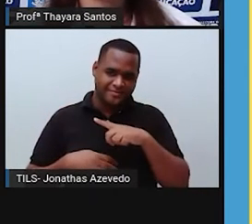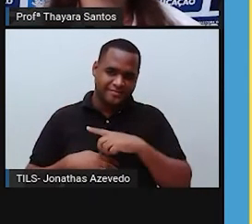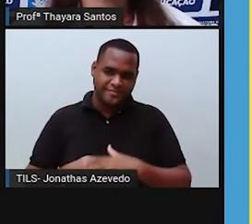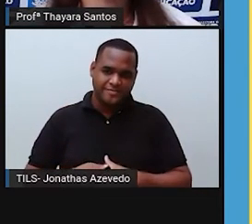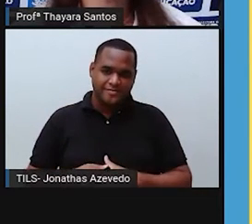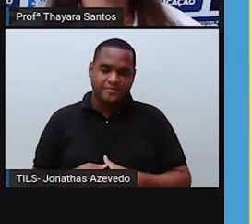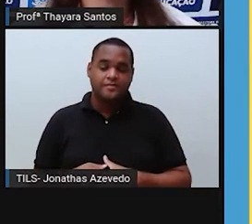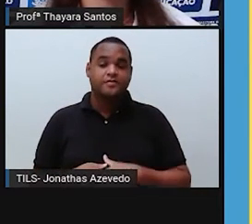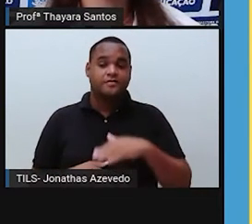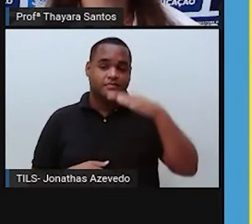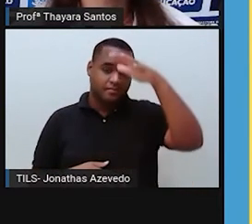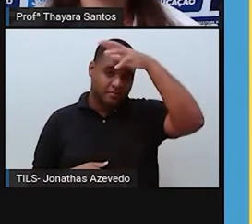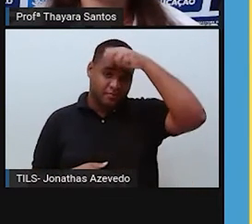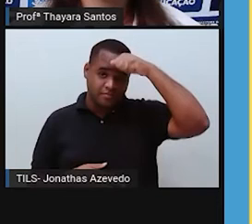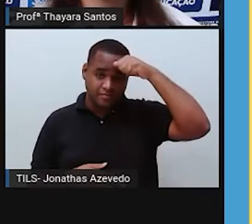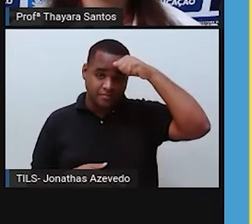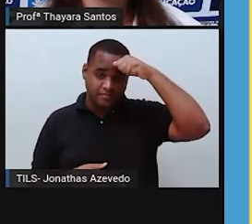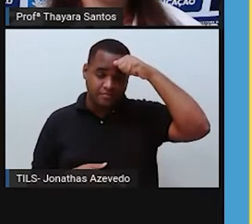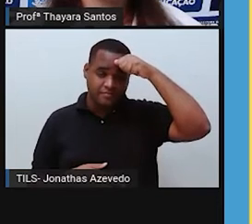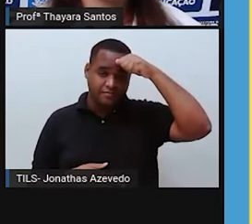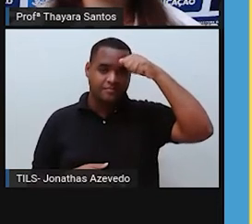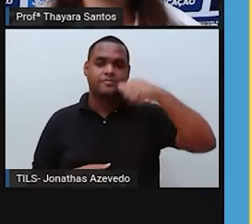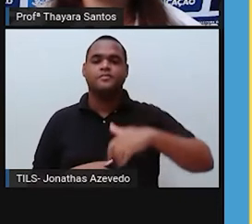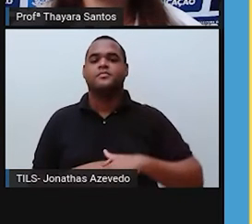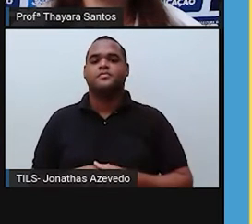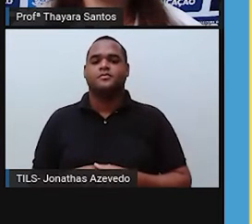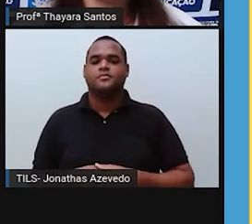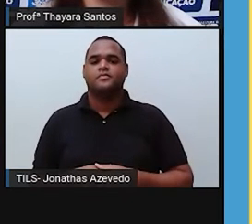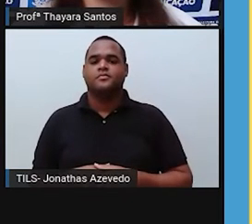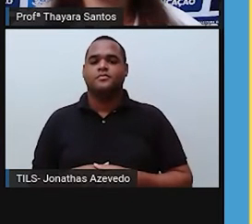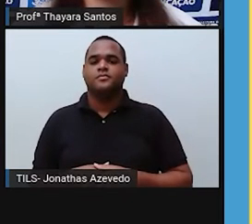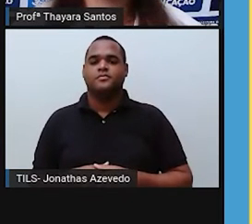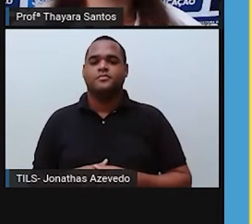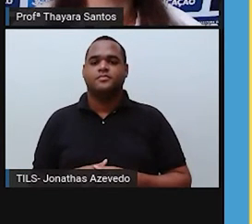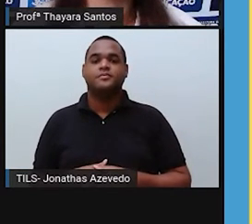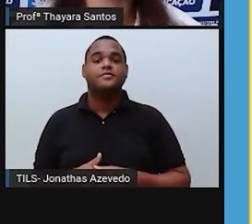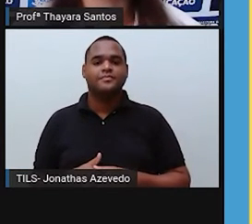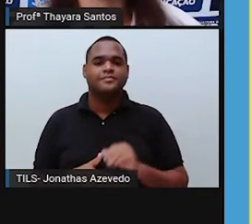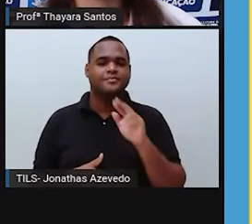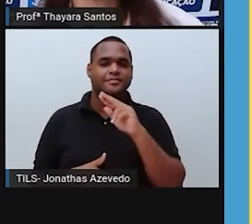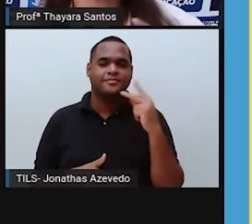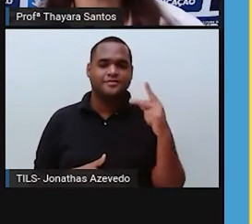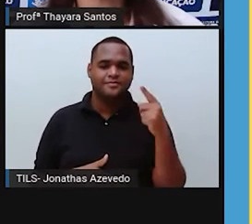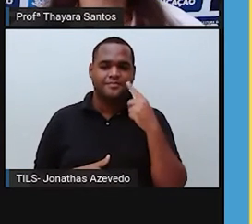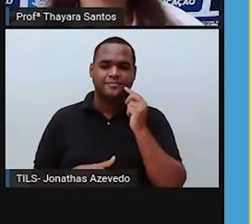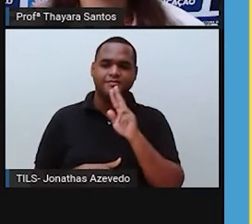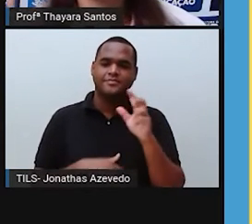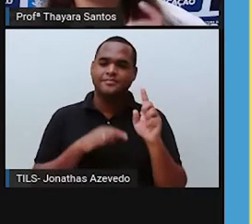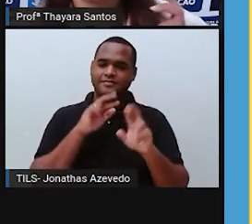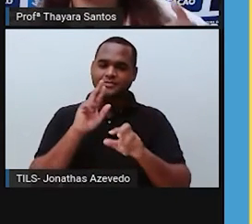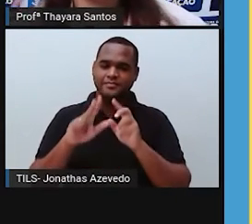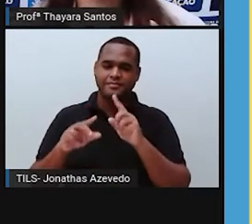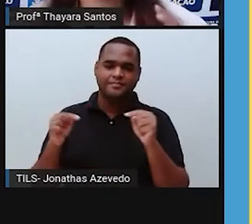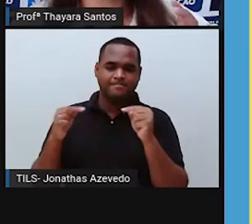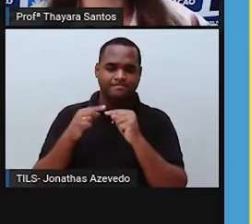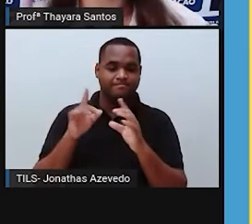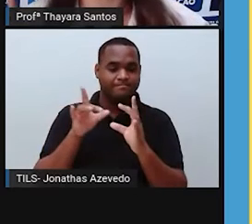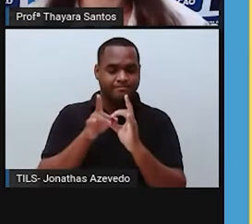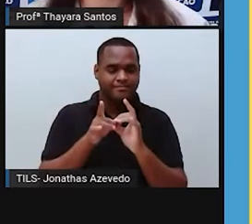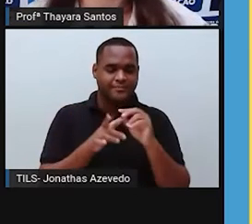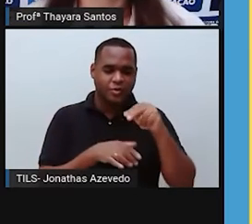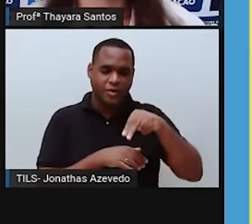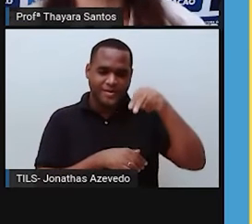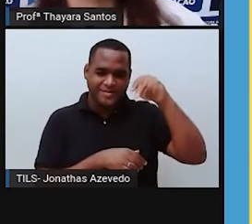Primeiro, vamos começar pela Amazônia. Então, pelo nome do bioma Amazônia, a gente já faz uma ligação ali com a região